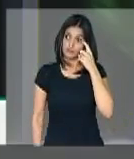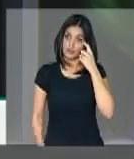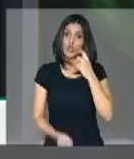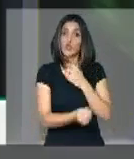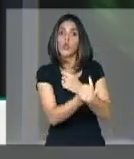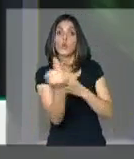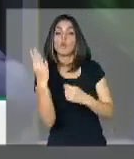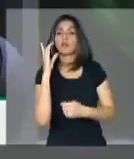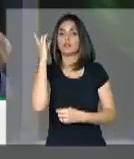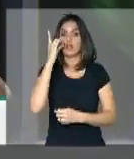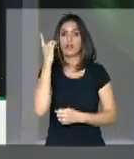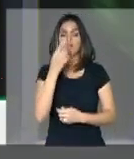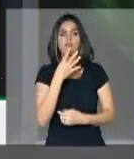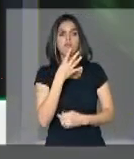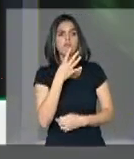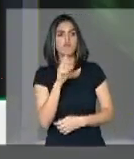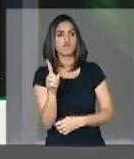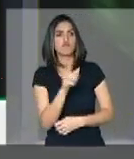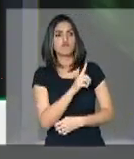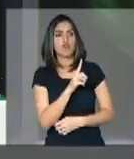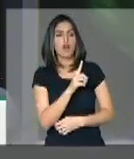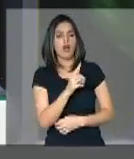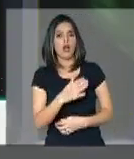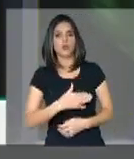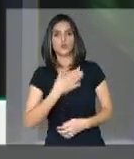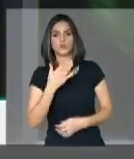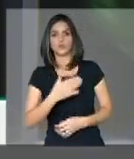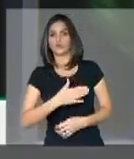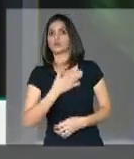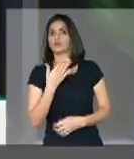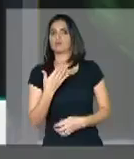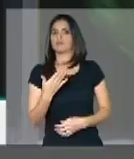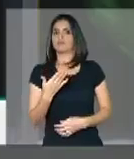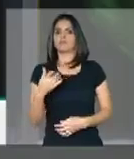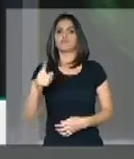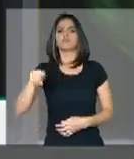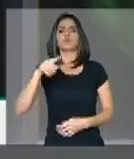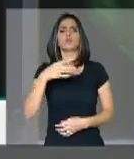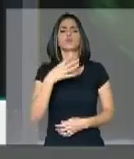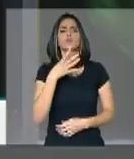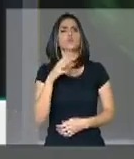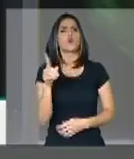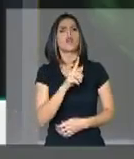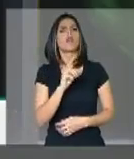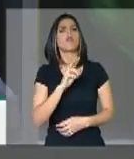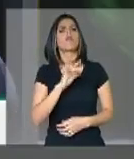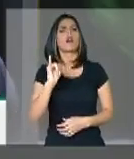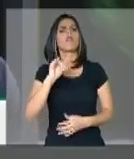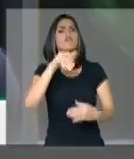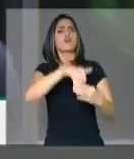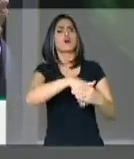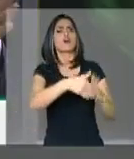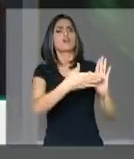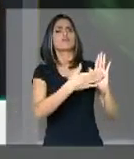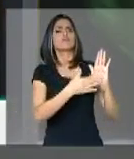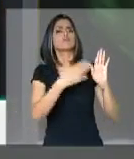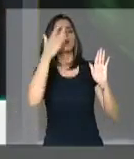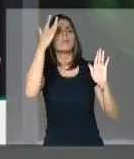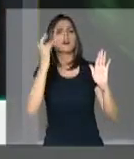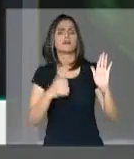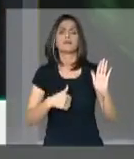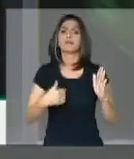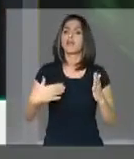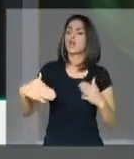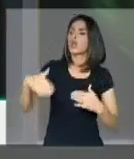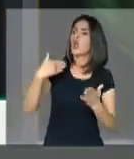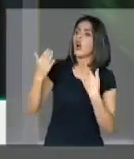deputados que desconhece, ainda hoje, o que será votado amanhã. Nos corredores conversamos com